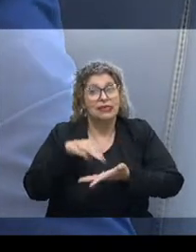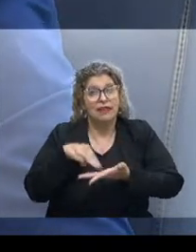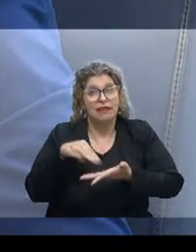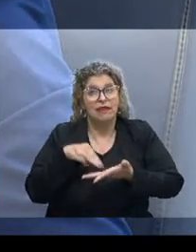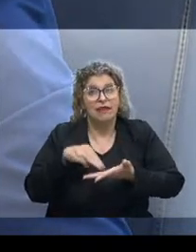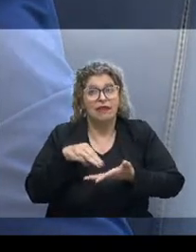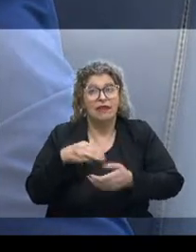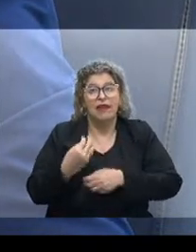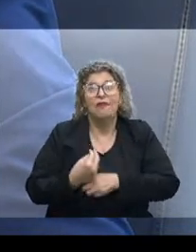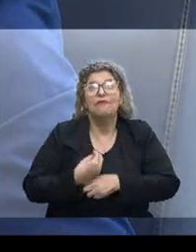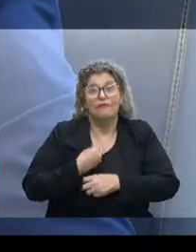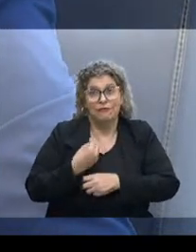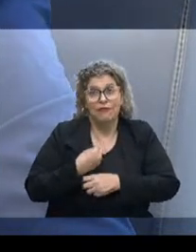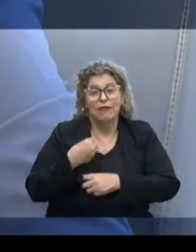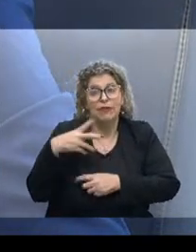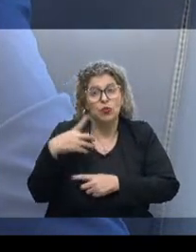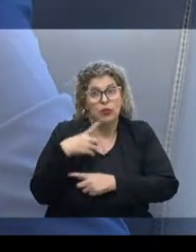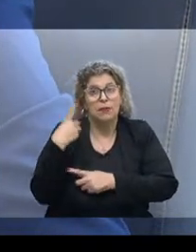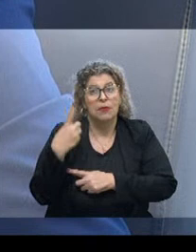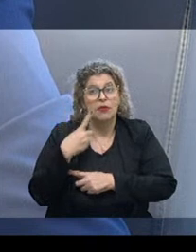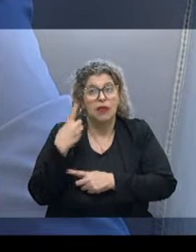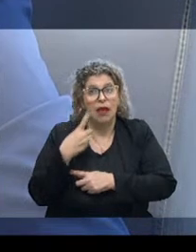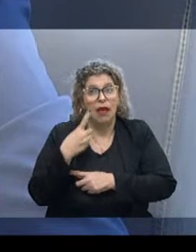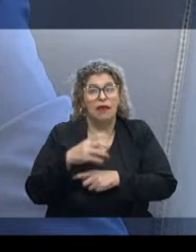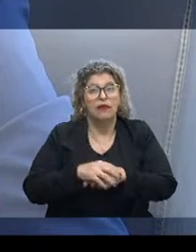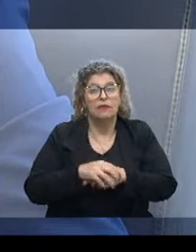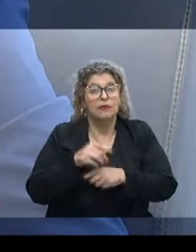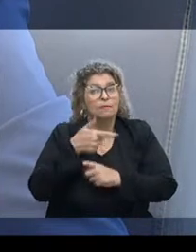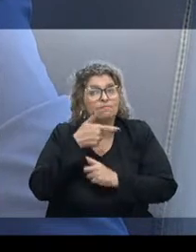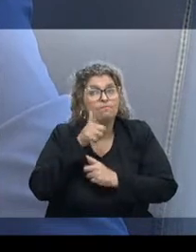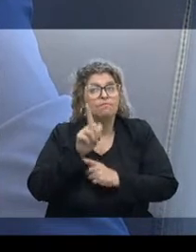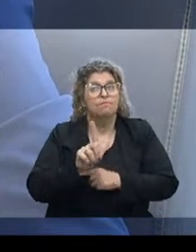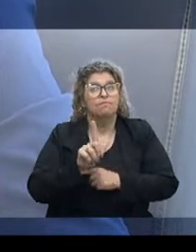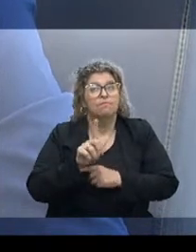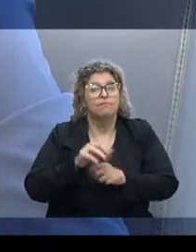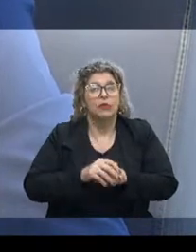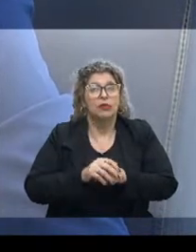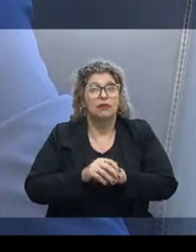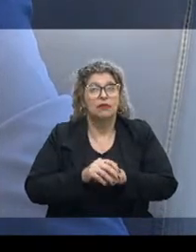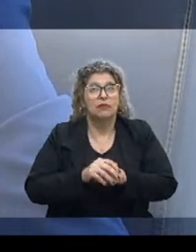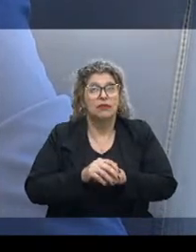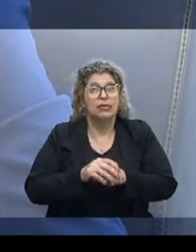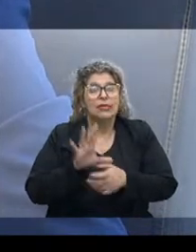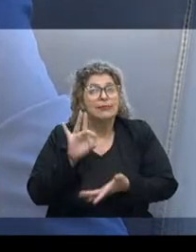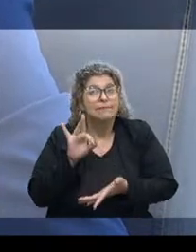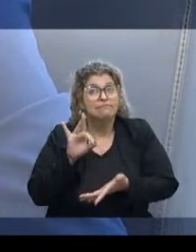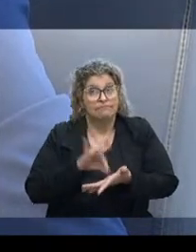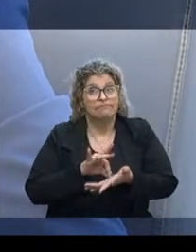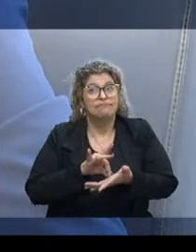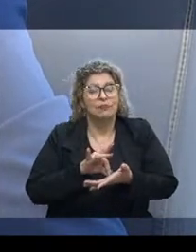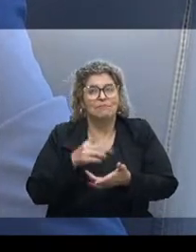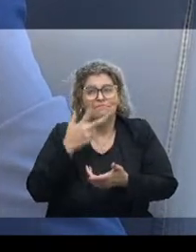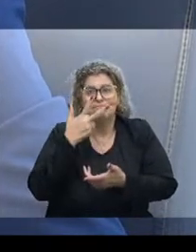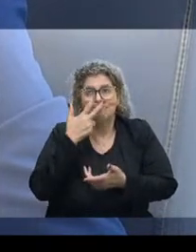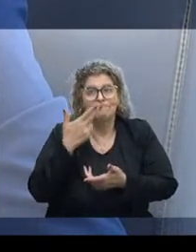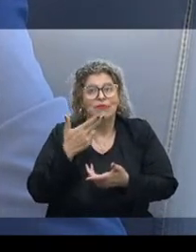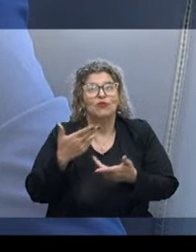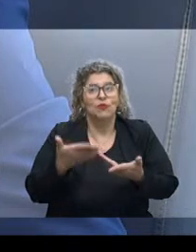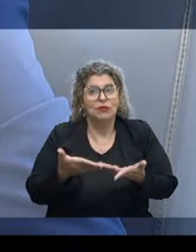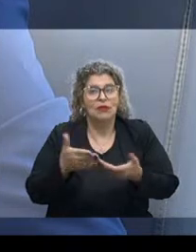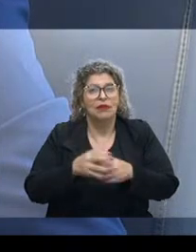no dia a dia da vida do parlamentar, talvez aqui se consiga com uma precisão quase que cirúrgica,